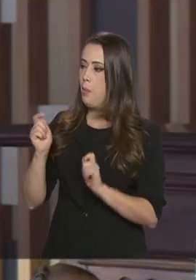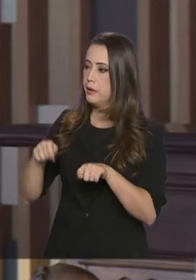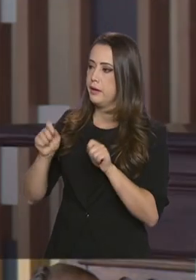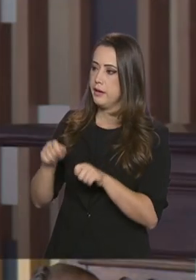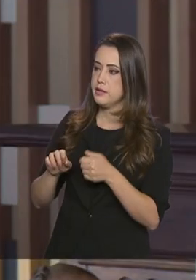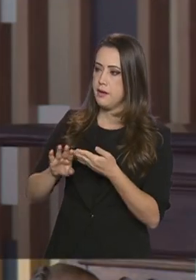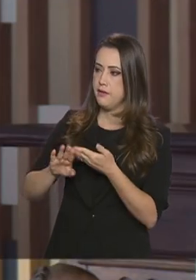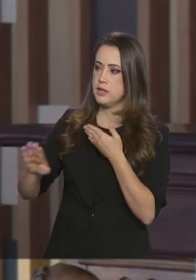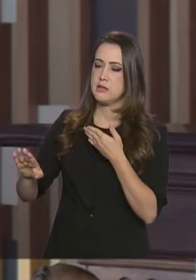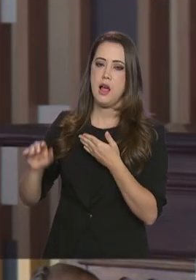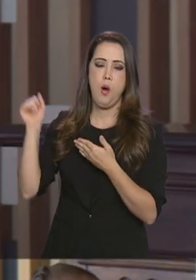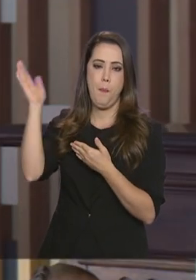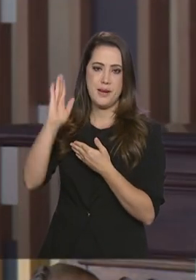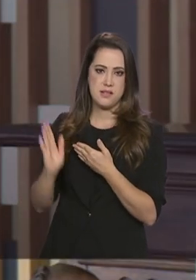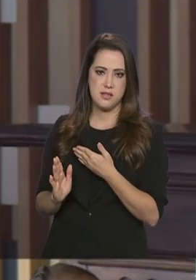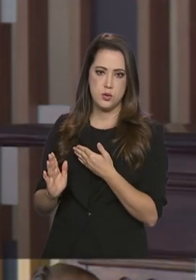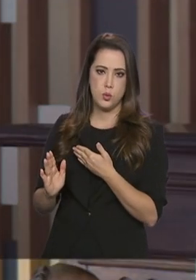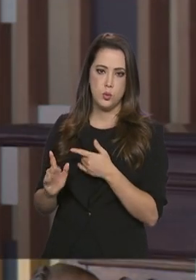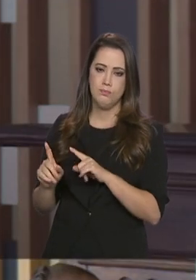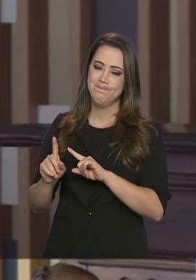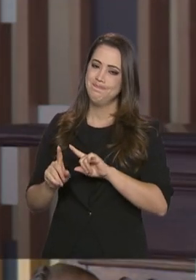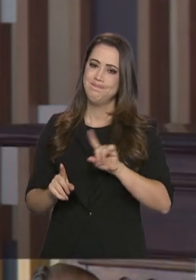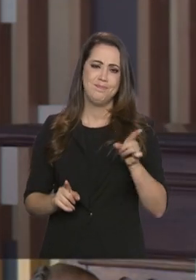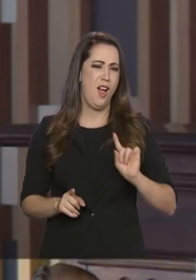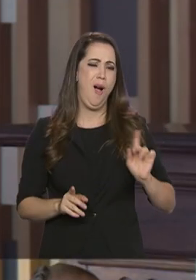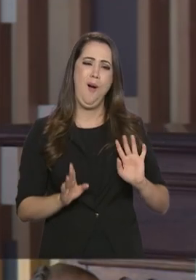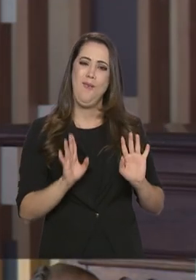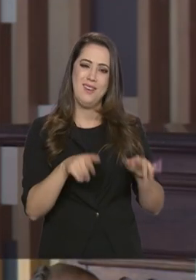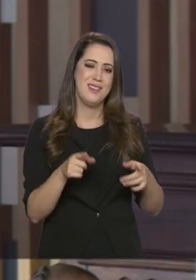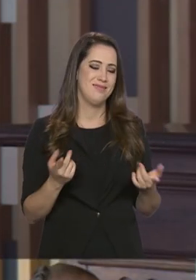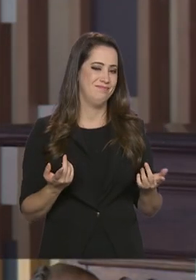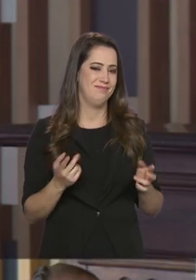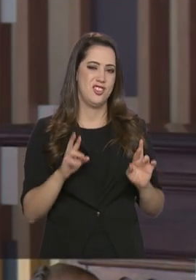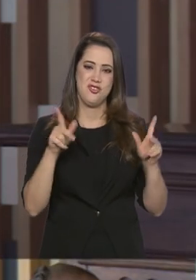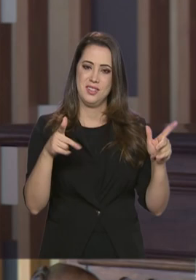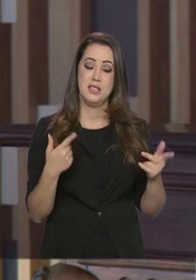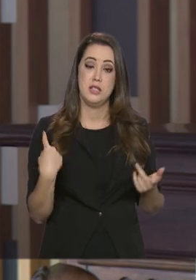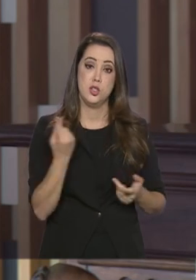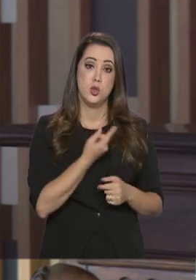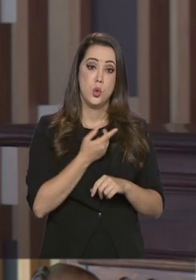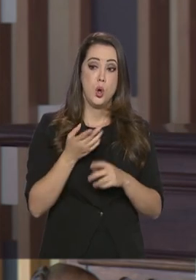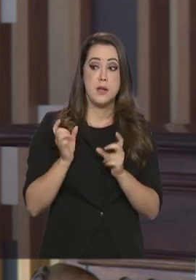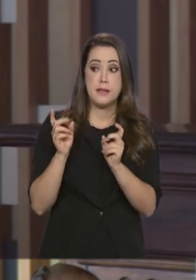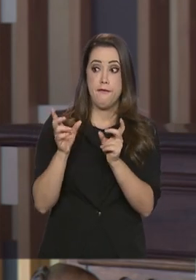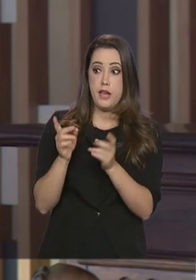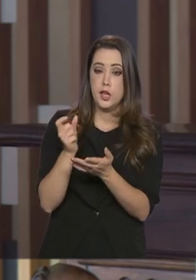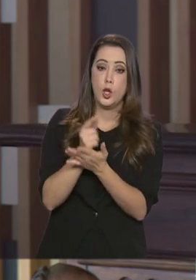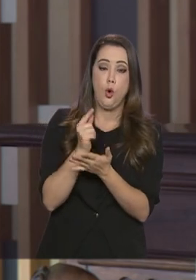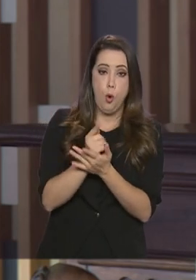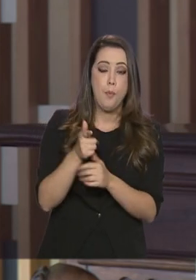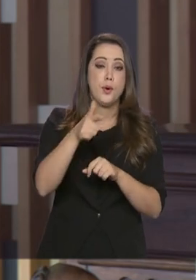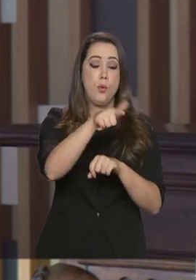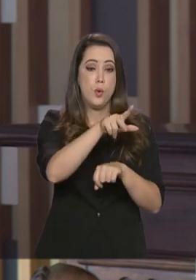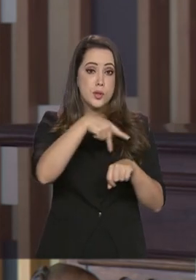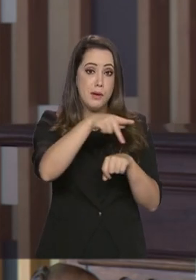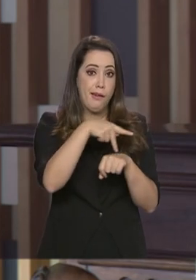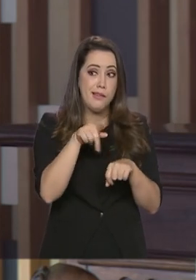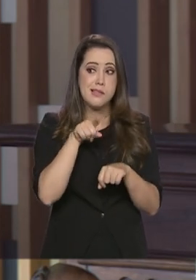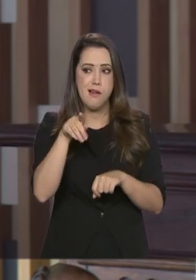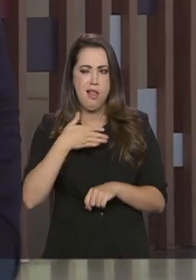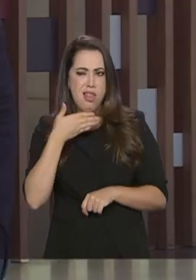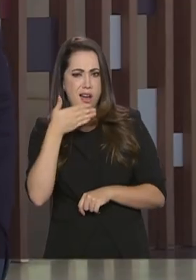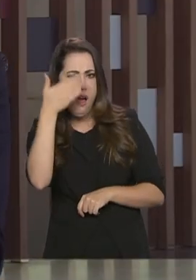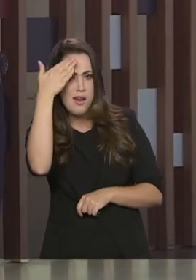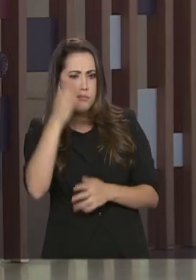árabes. Exato. E que não foi absolutamente o caso. Porque o nosso comércio com os países árabes está crescendo. A vinda de investimentos está crescendo.